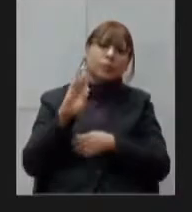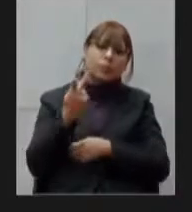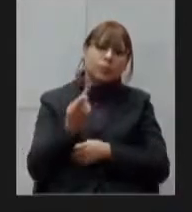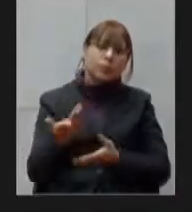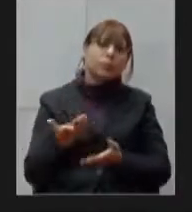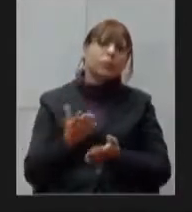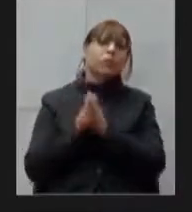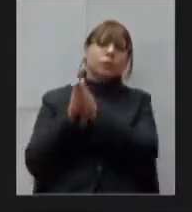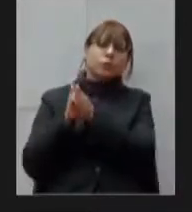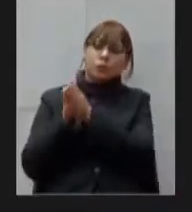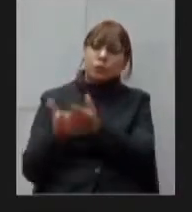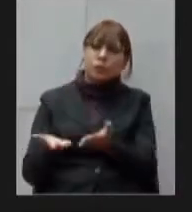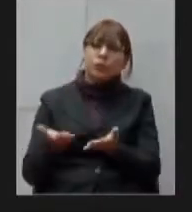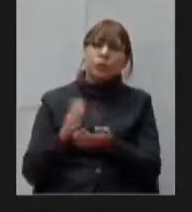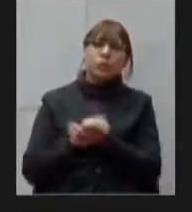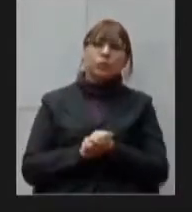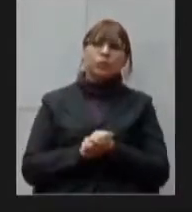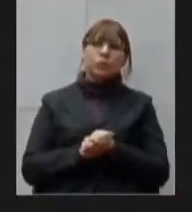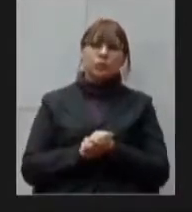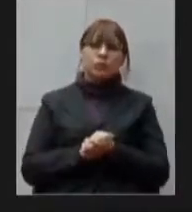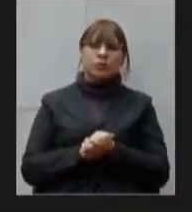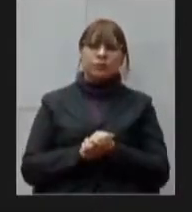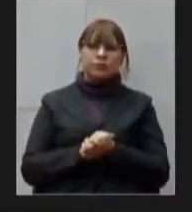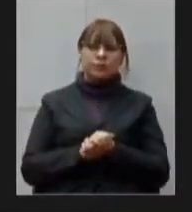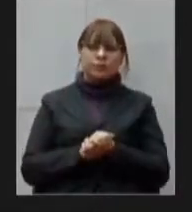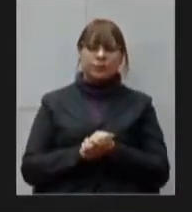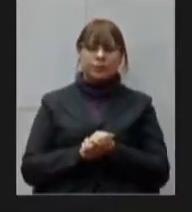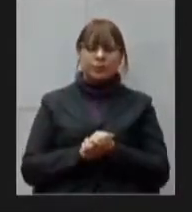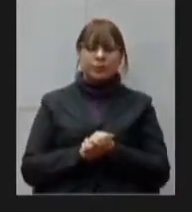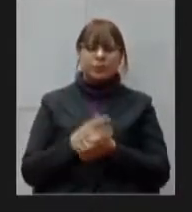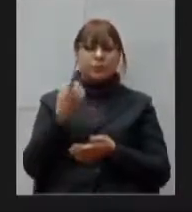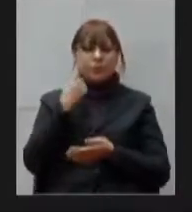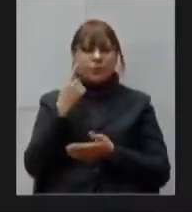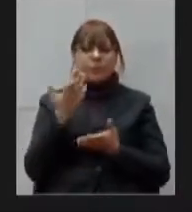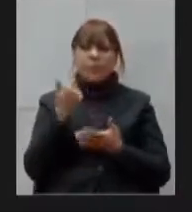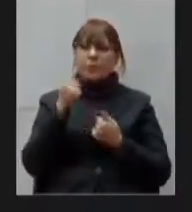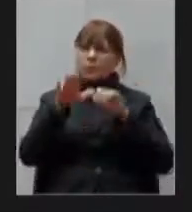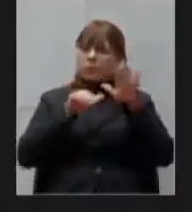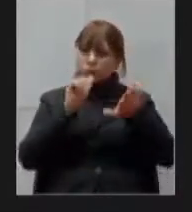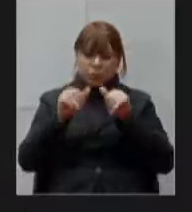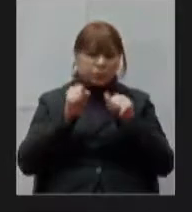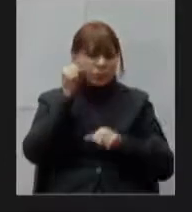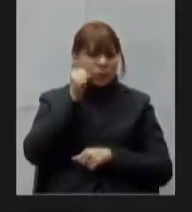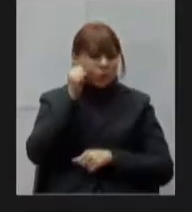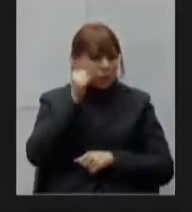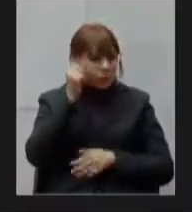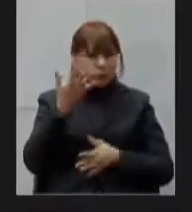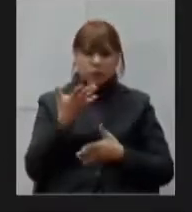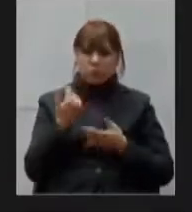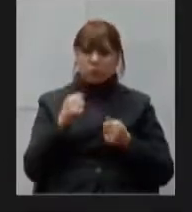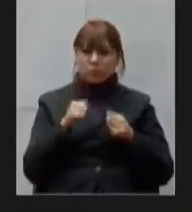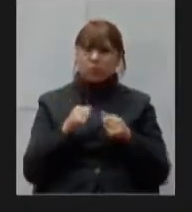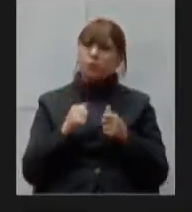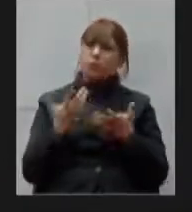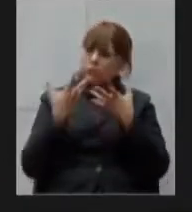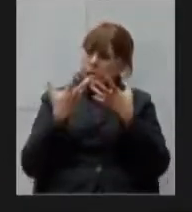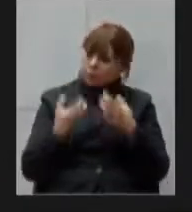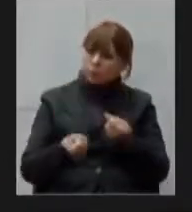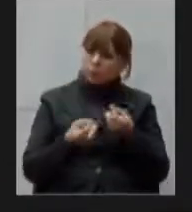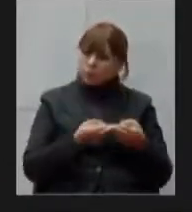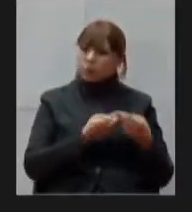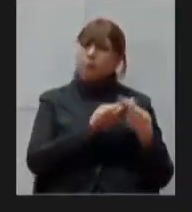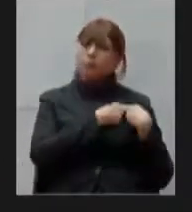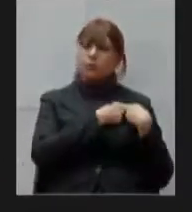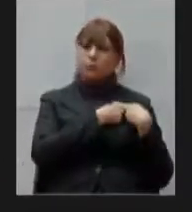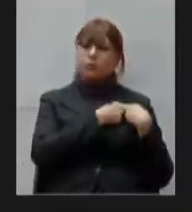fazer uma audiência rápida eu acho que seja essa semana convidando esses senadores para assumir essa luta junto ao governo